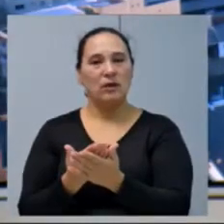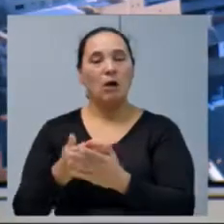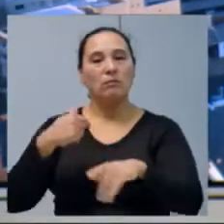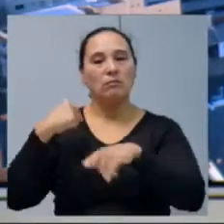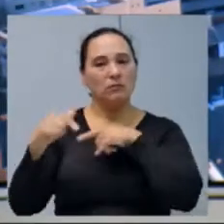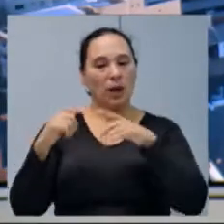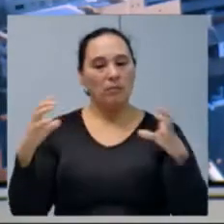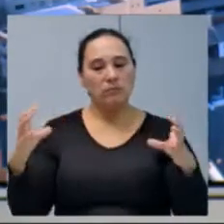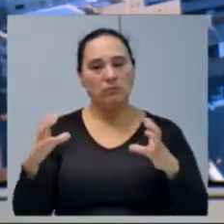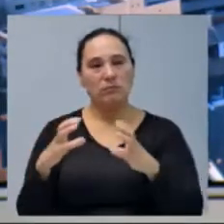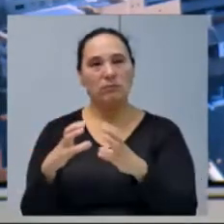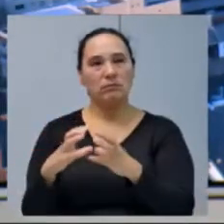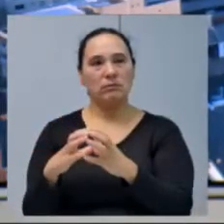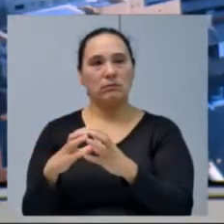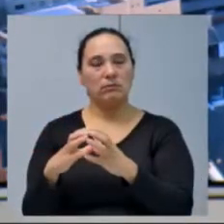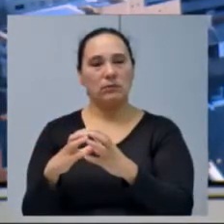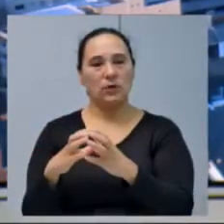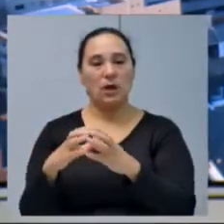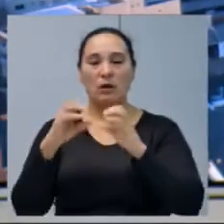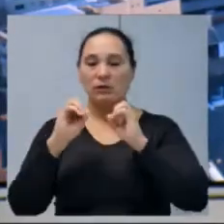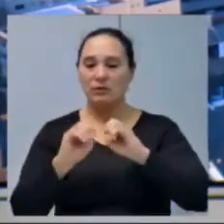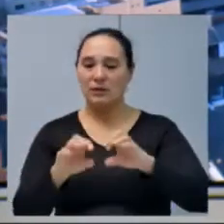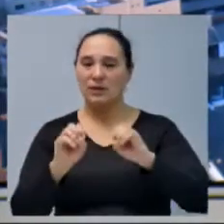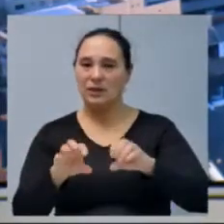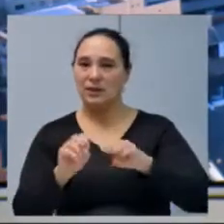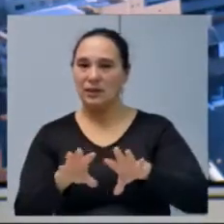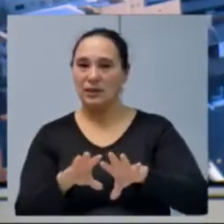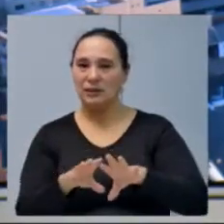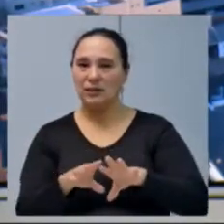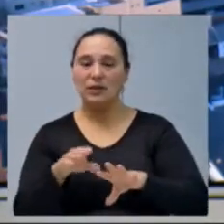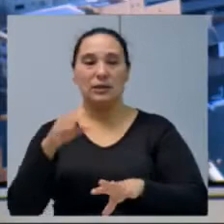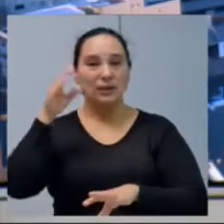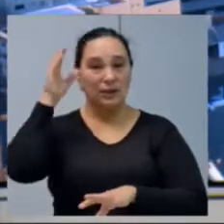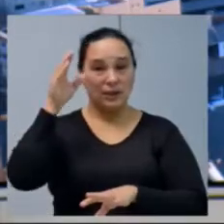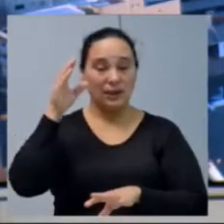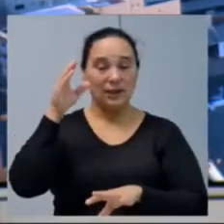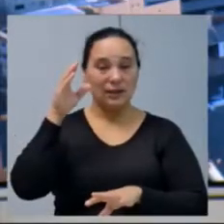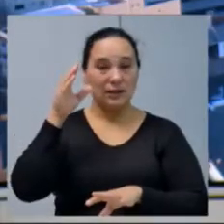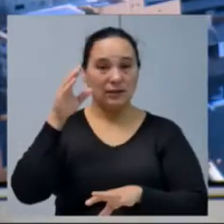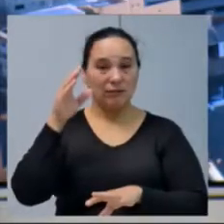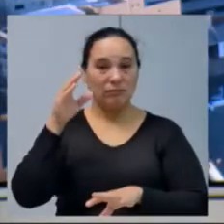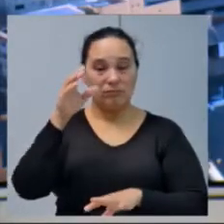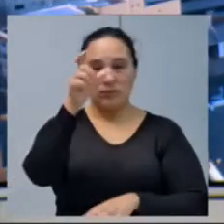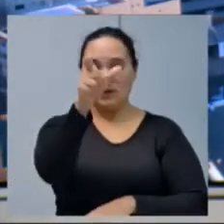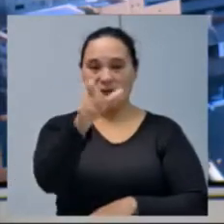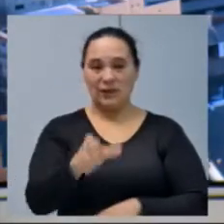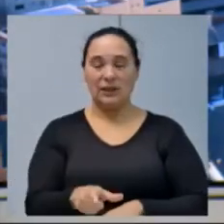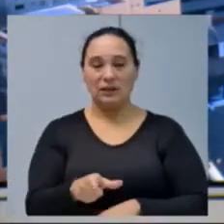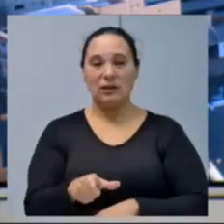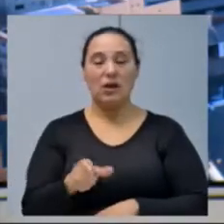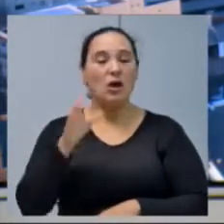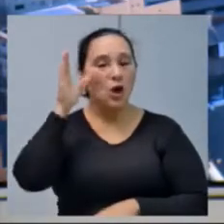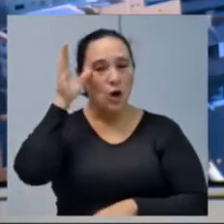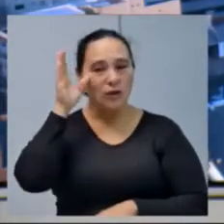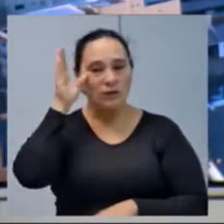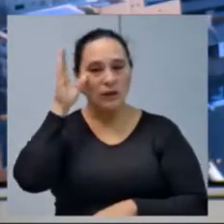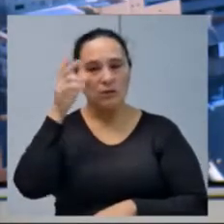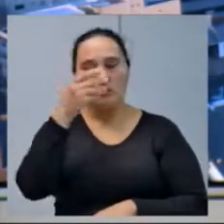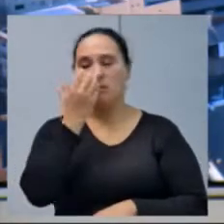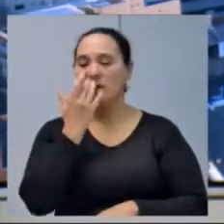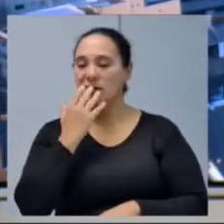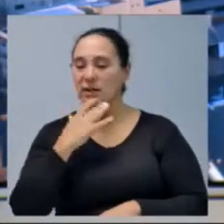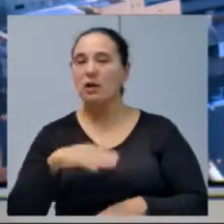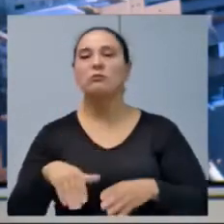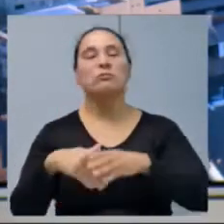trabalho em conjunto aí, levando a educação e o senso de cidadania e de preservação aí para as crianças do município. Então, parabéns